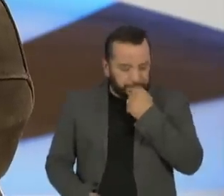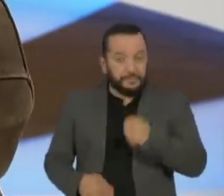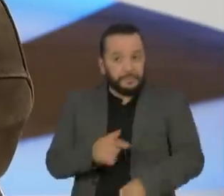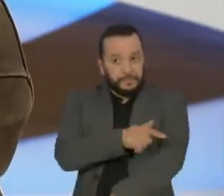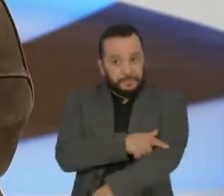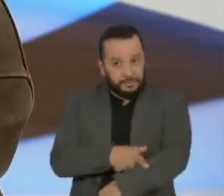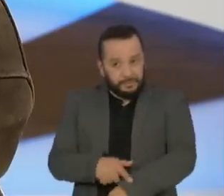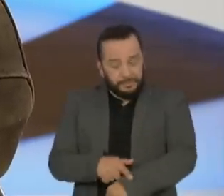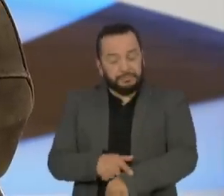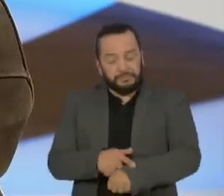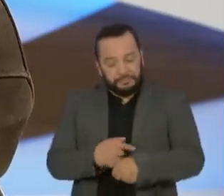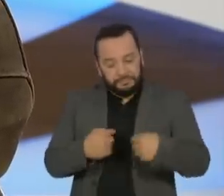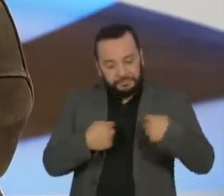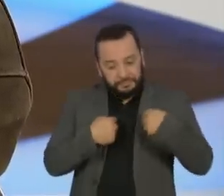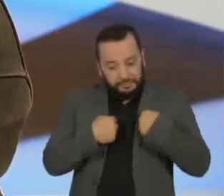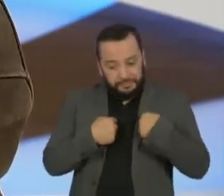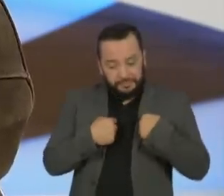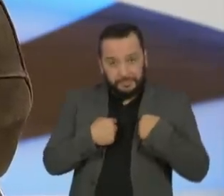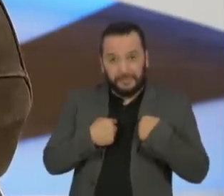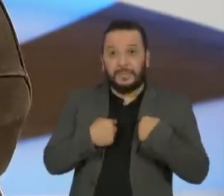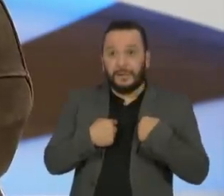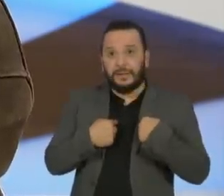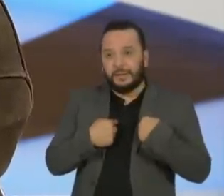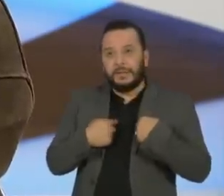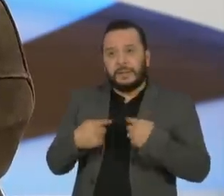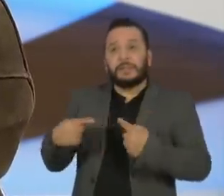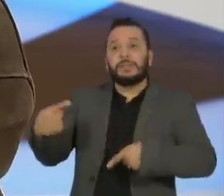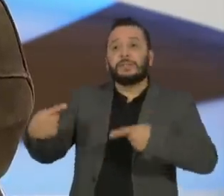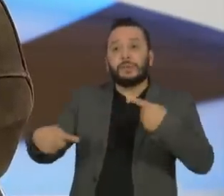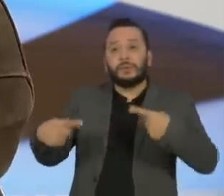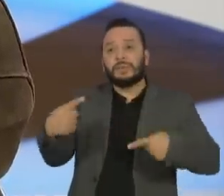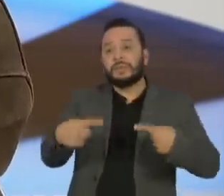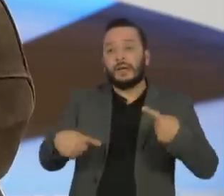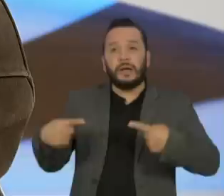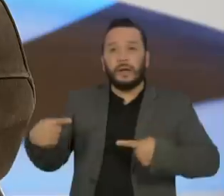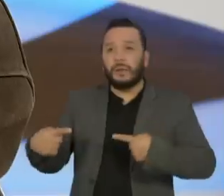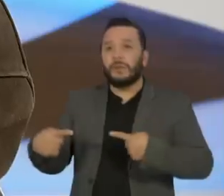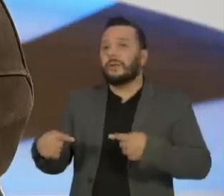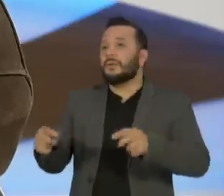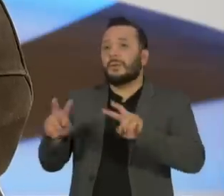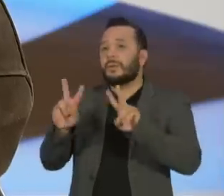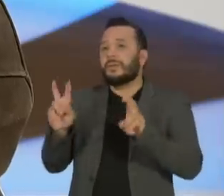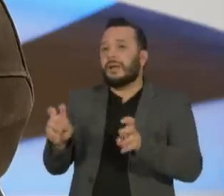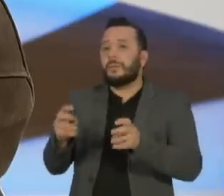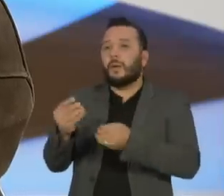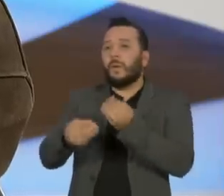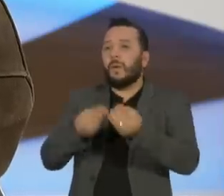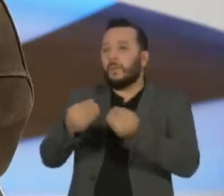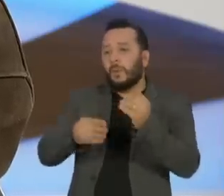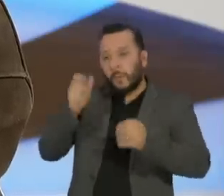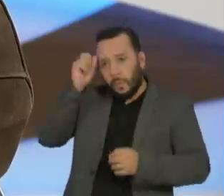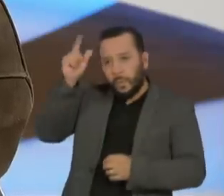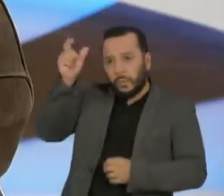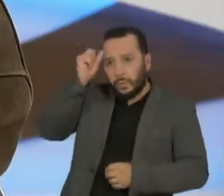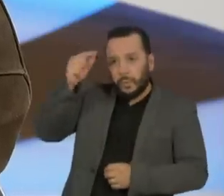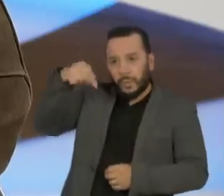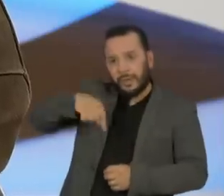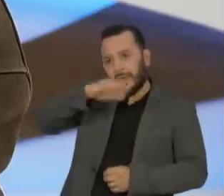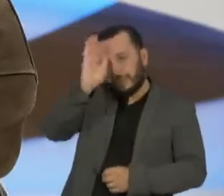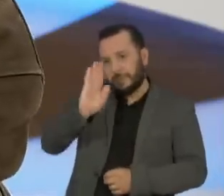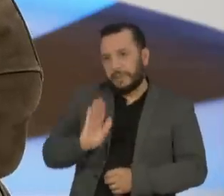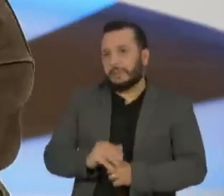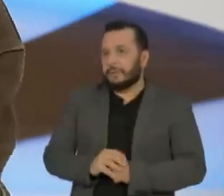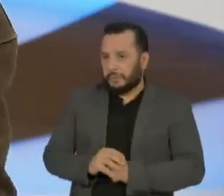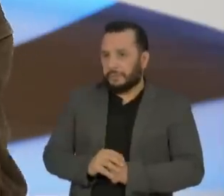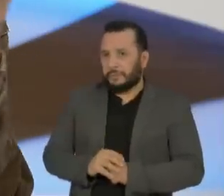e abrir uma discussão sobre os horizontes culturais no Brasil para que... O que